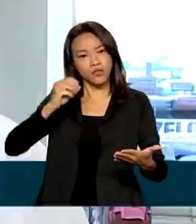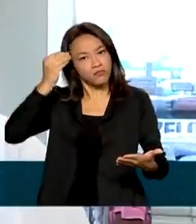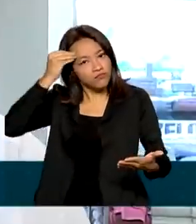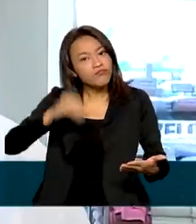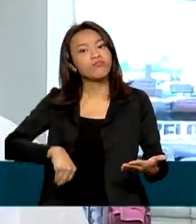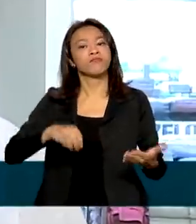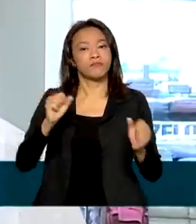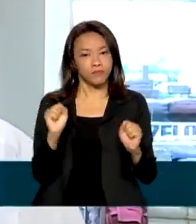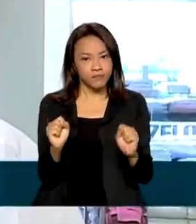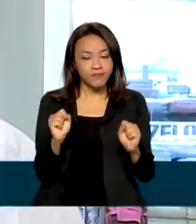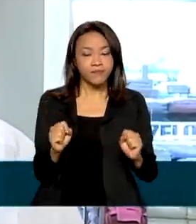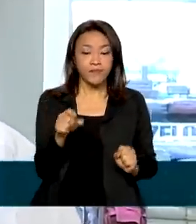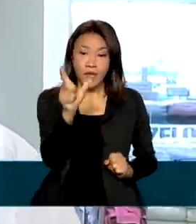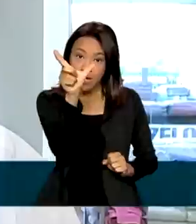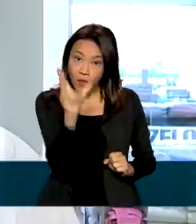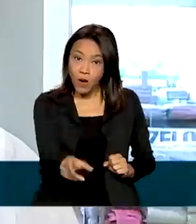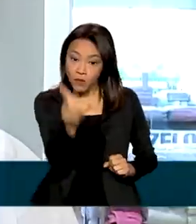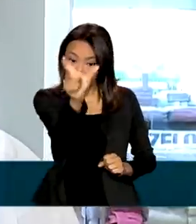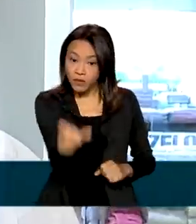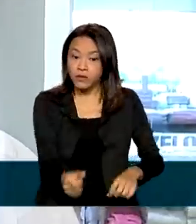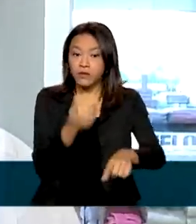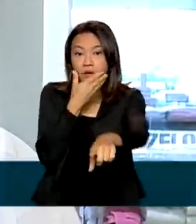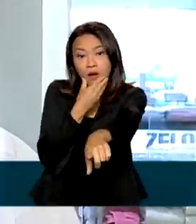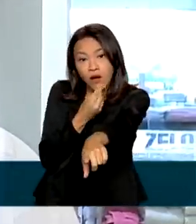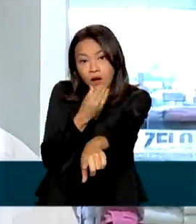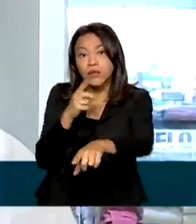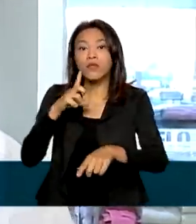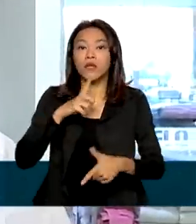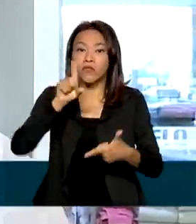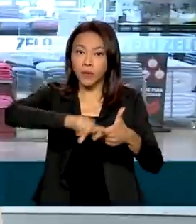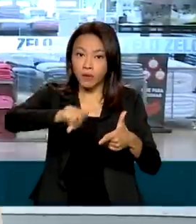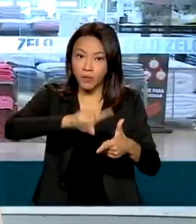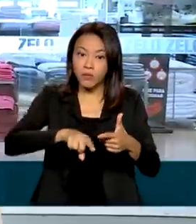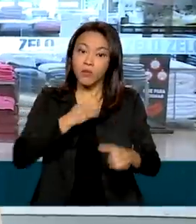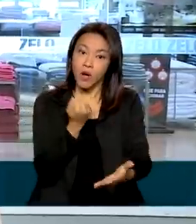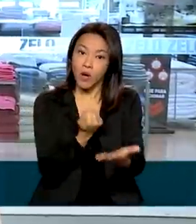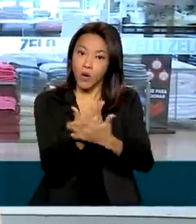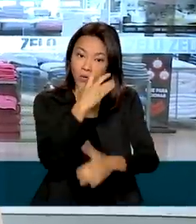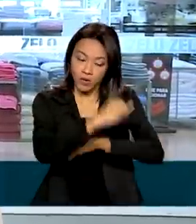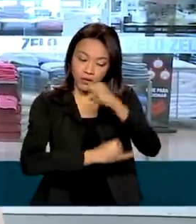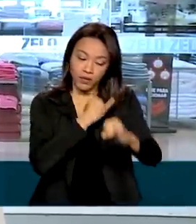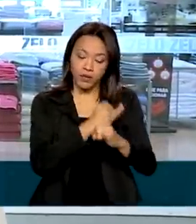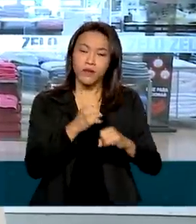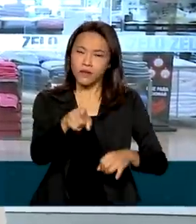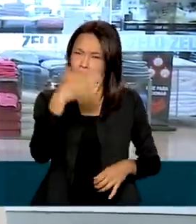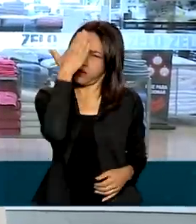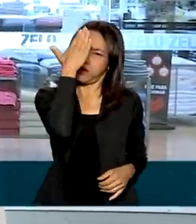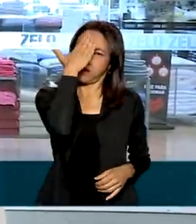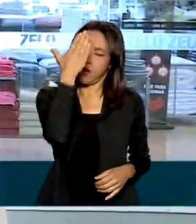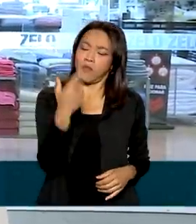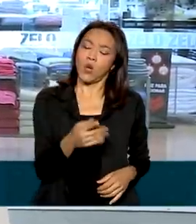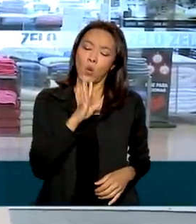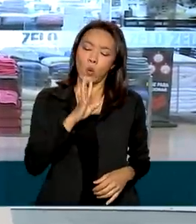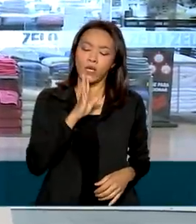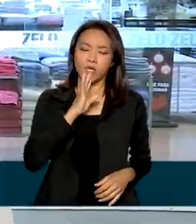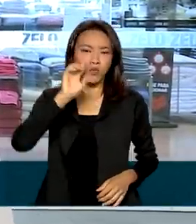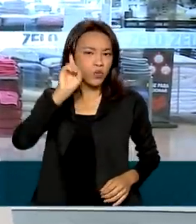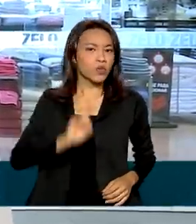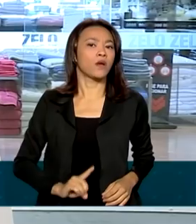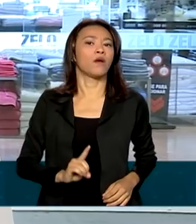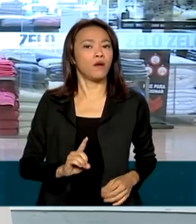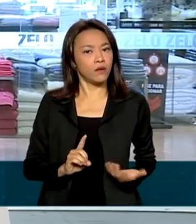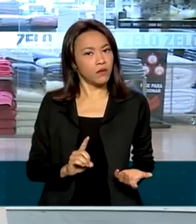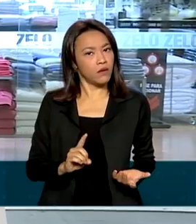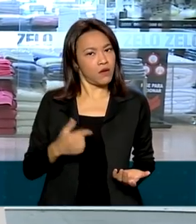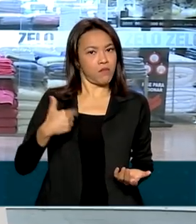Código. Foi o caso do George. Ele teve problemas com uma compra online e sabe a importância de conhecer os direitos do consumidor